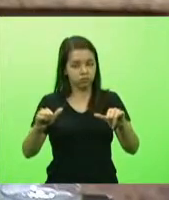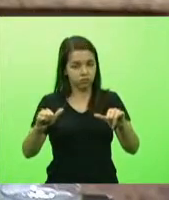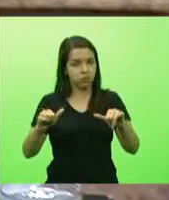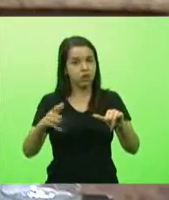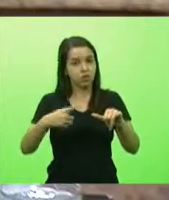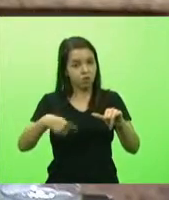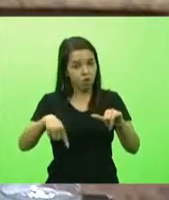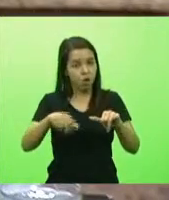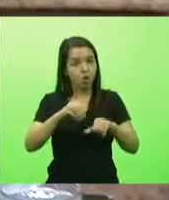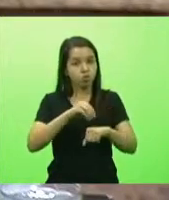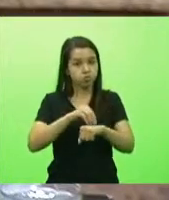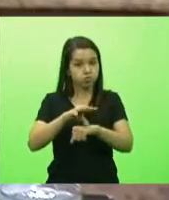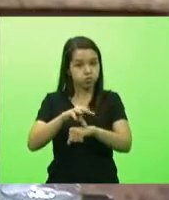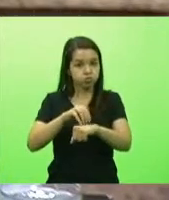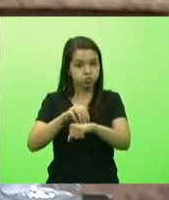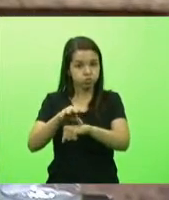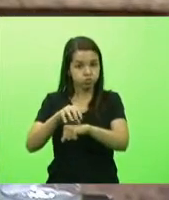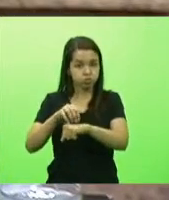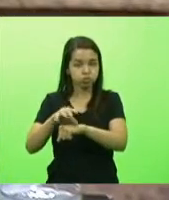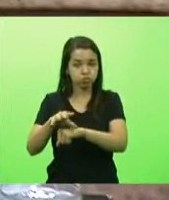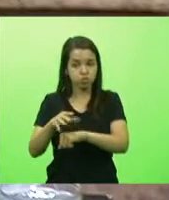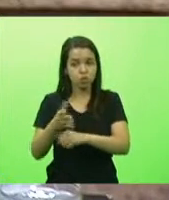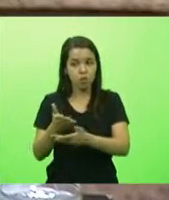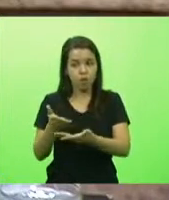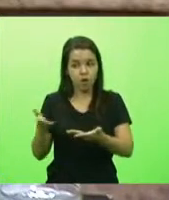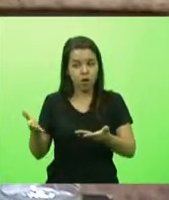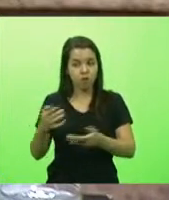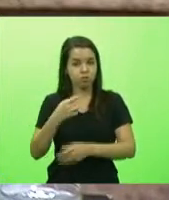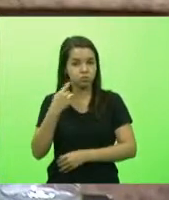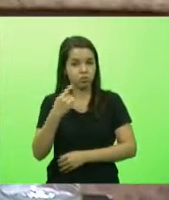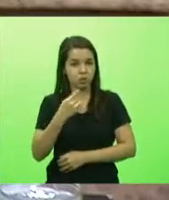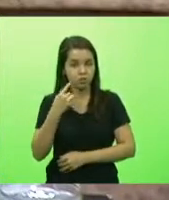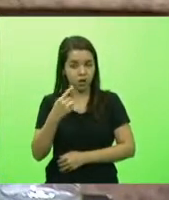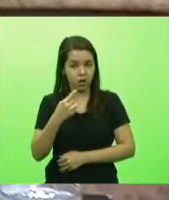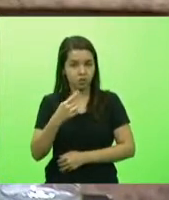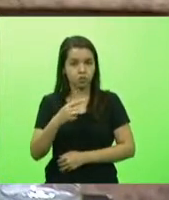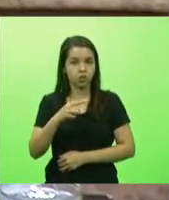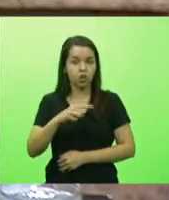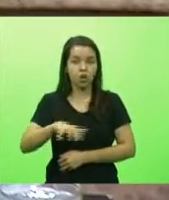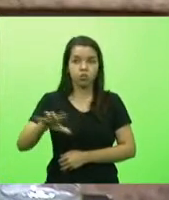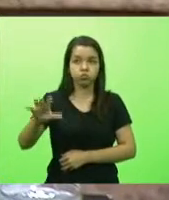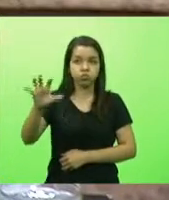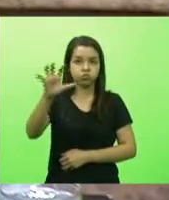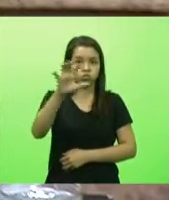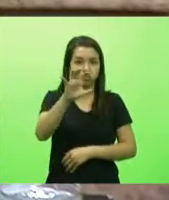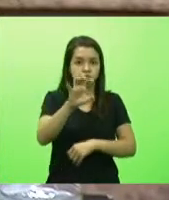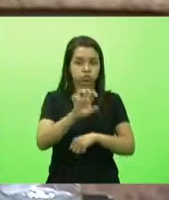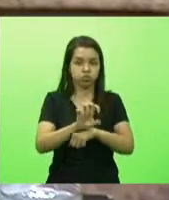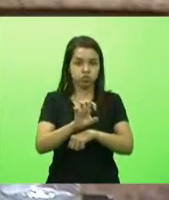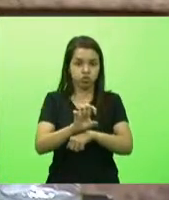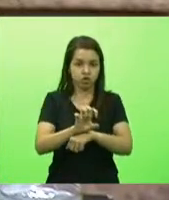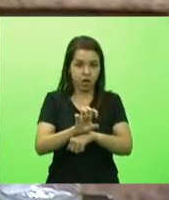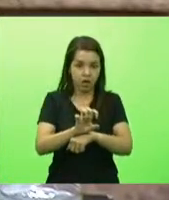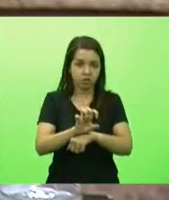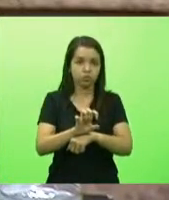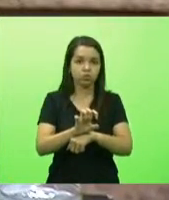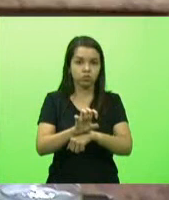sugestões dos vários deputados que ouvem em todo canto do estado aí em todos os cantos essas